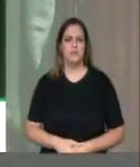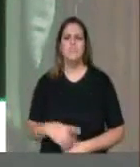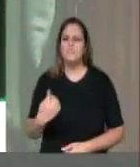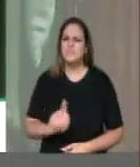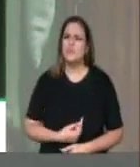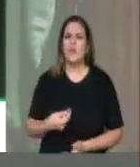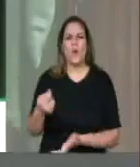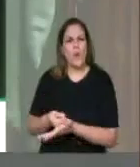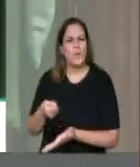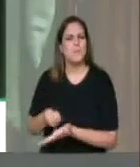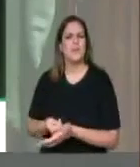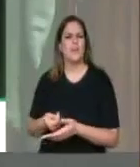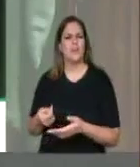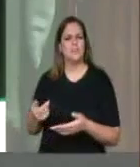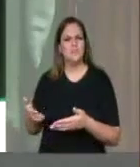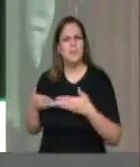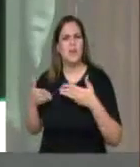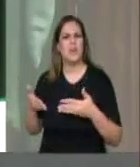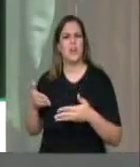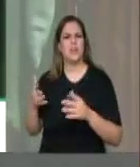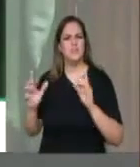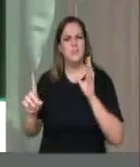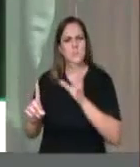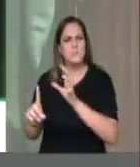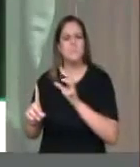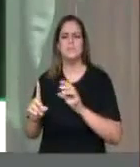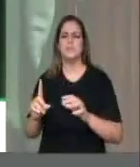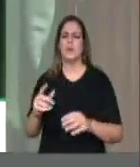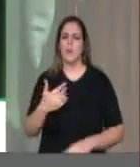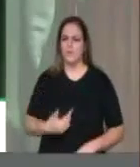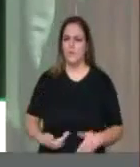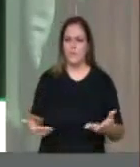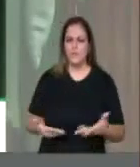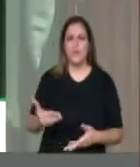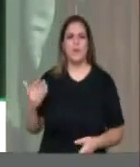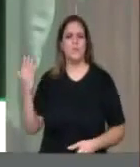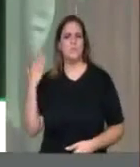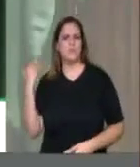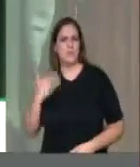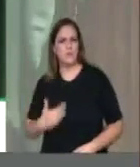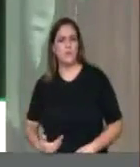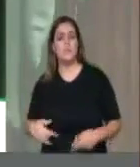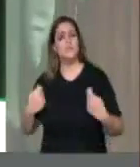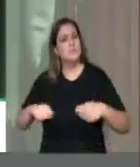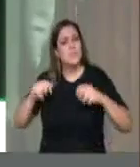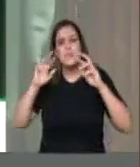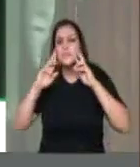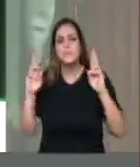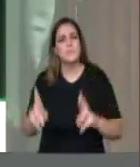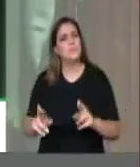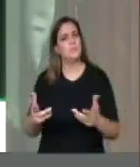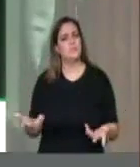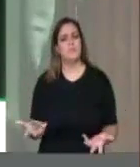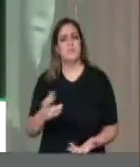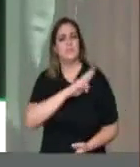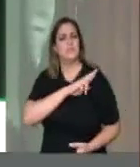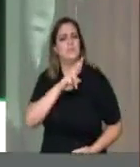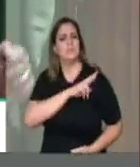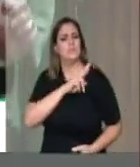governo passado e desse governo, para que tenha responsabilidade para com o Brasil. Porque pelos portos capixabas